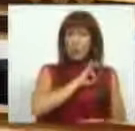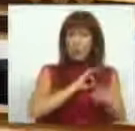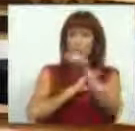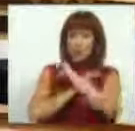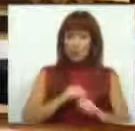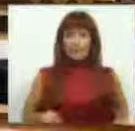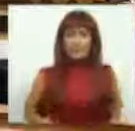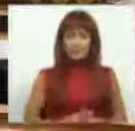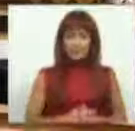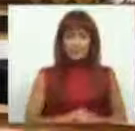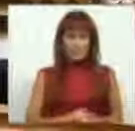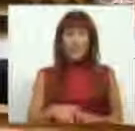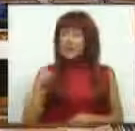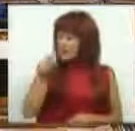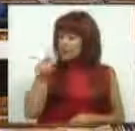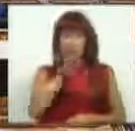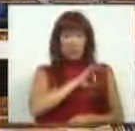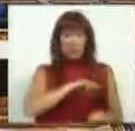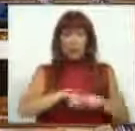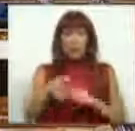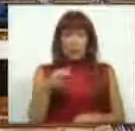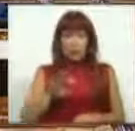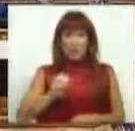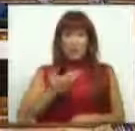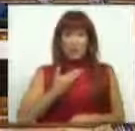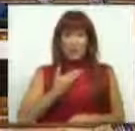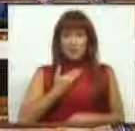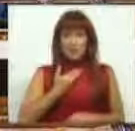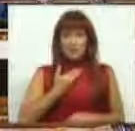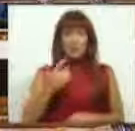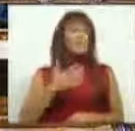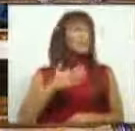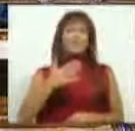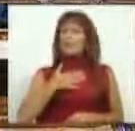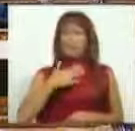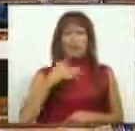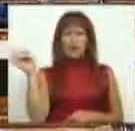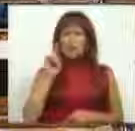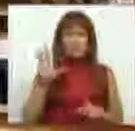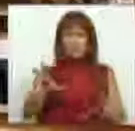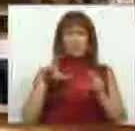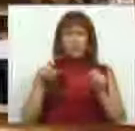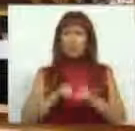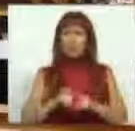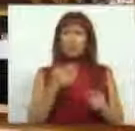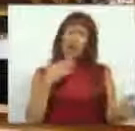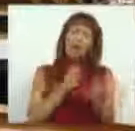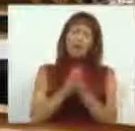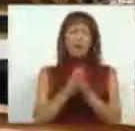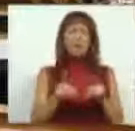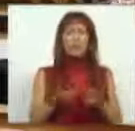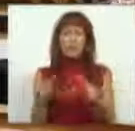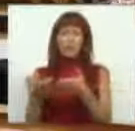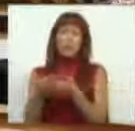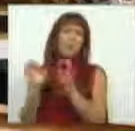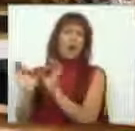deputados do PSD não querem nunca beneficiar os